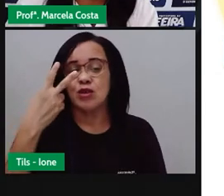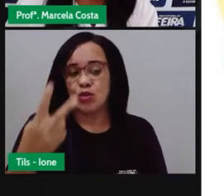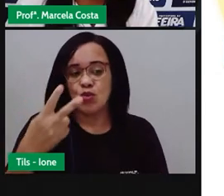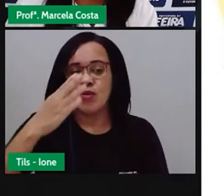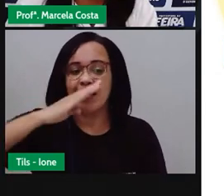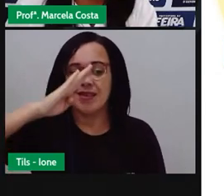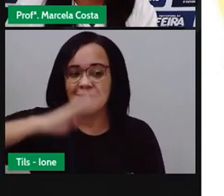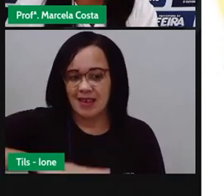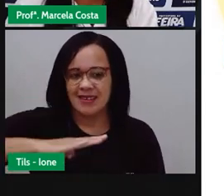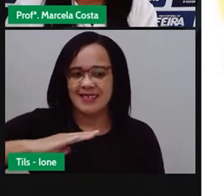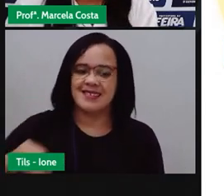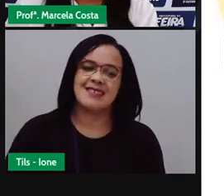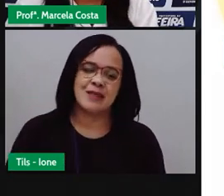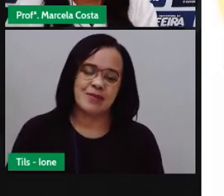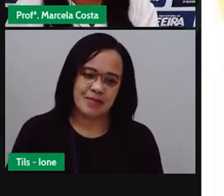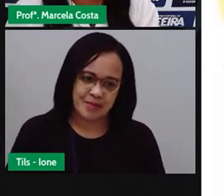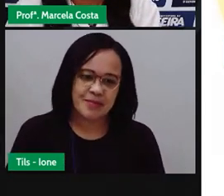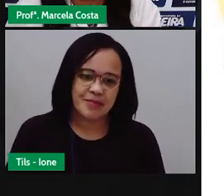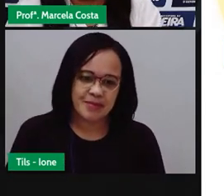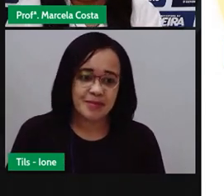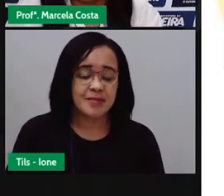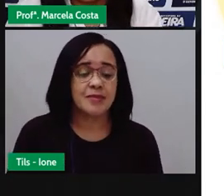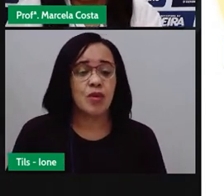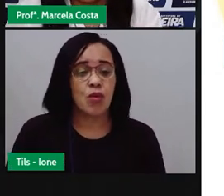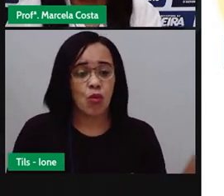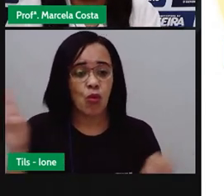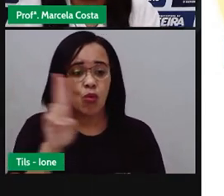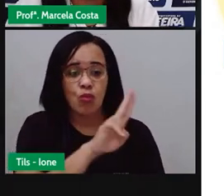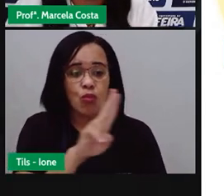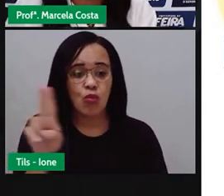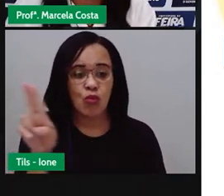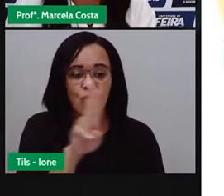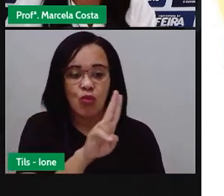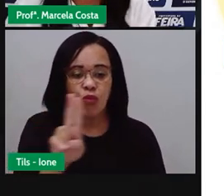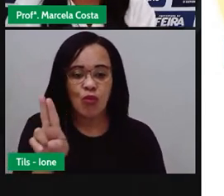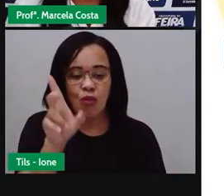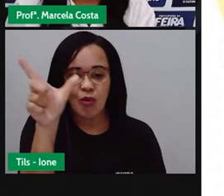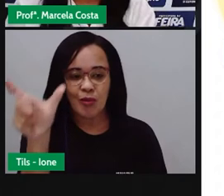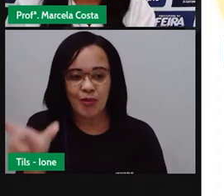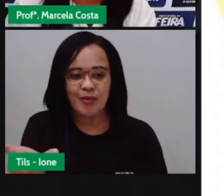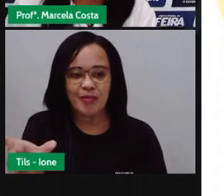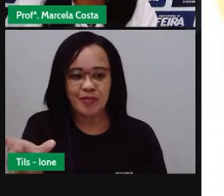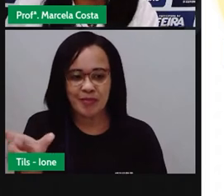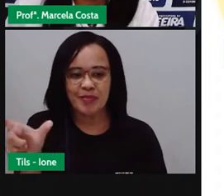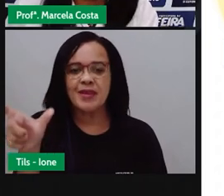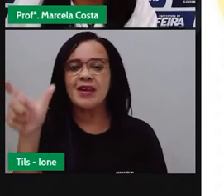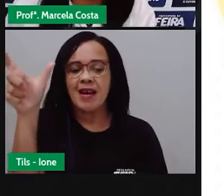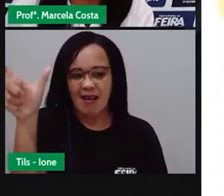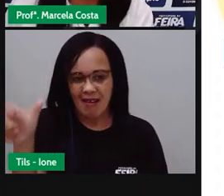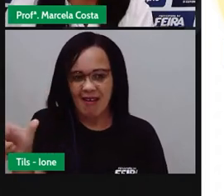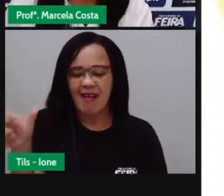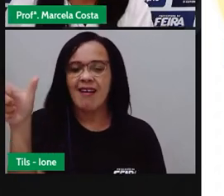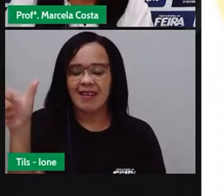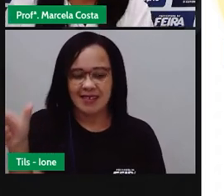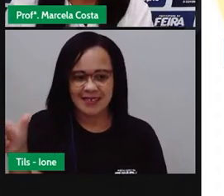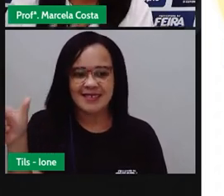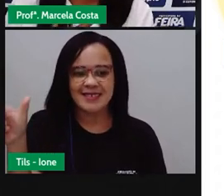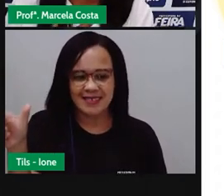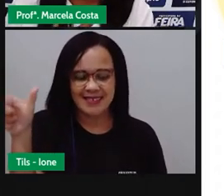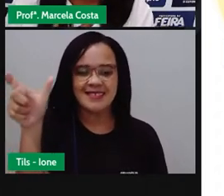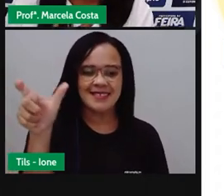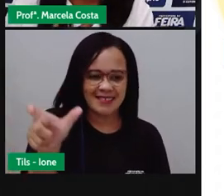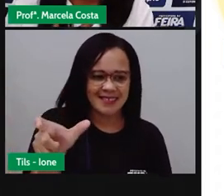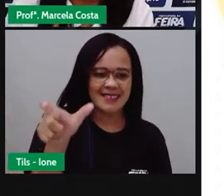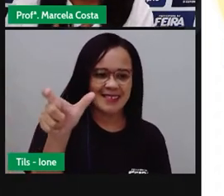horas. E aqui, a parte final desse convite é o nome de quem escreveu o